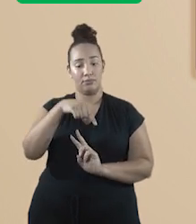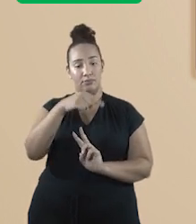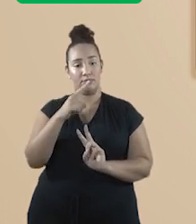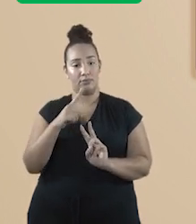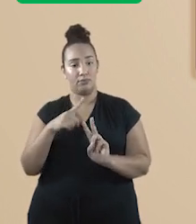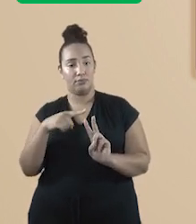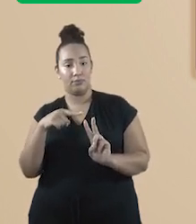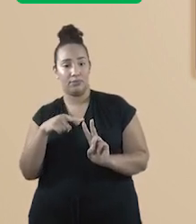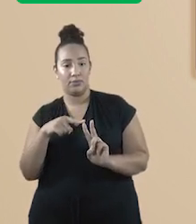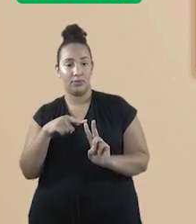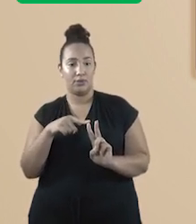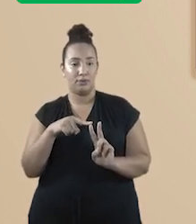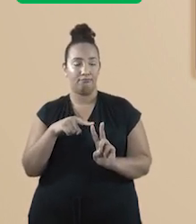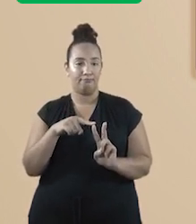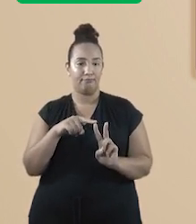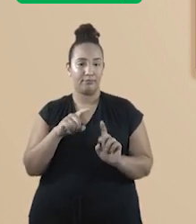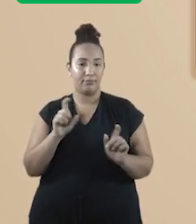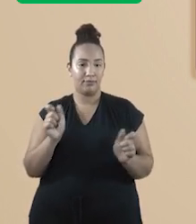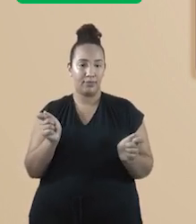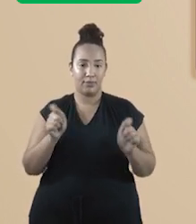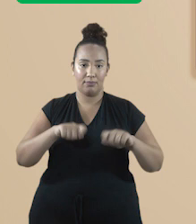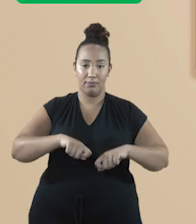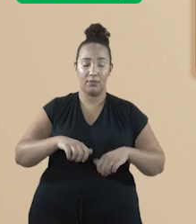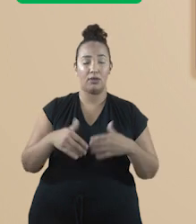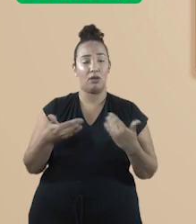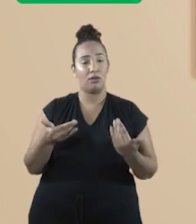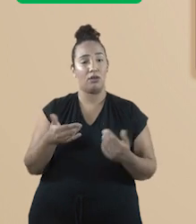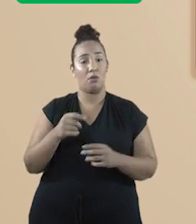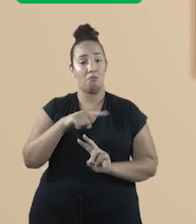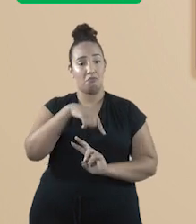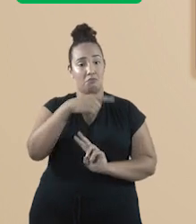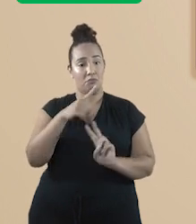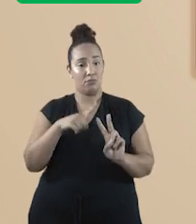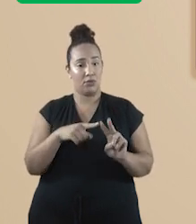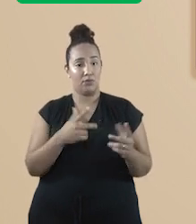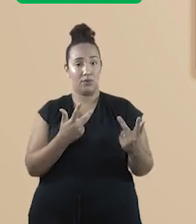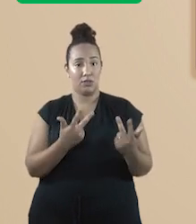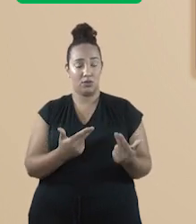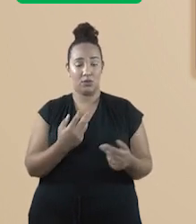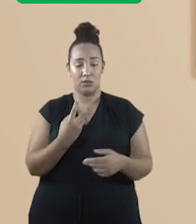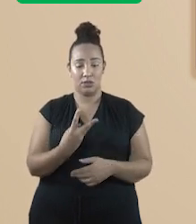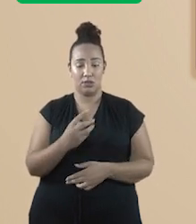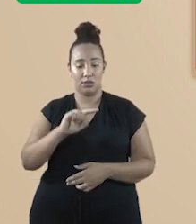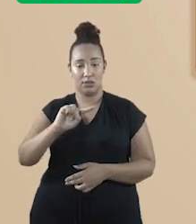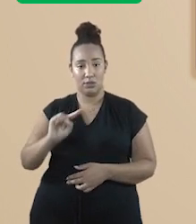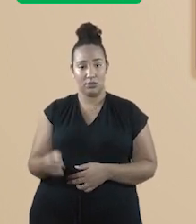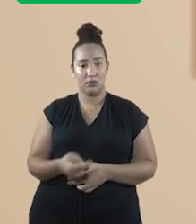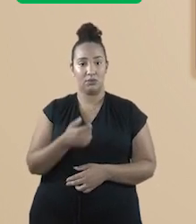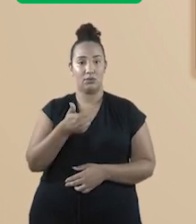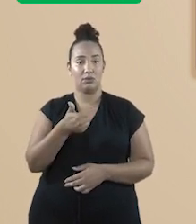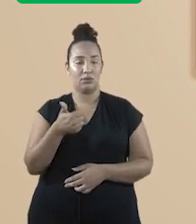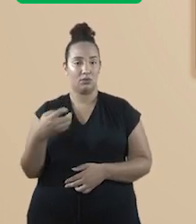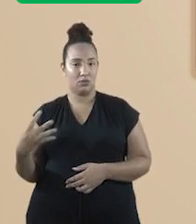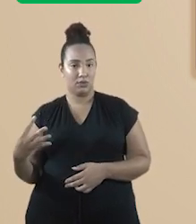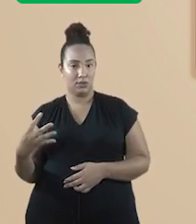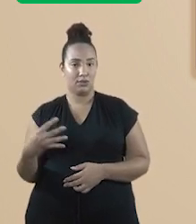π. Vamos considerar π igual a 3,14.